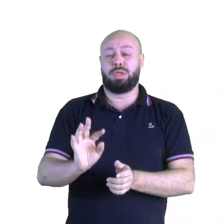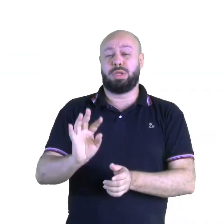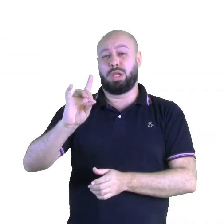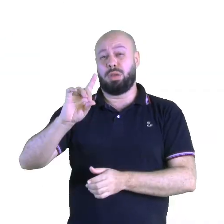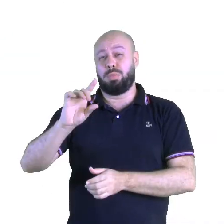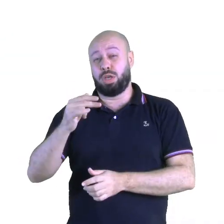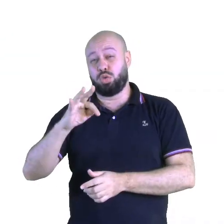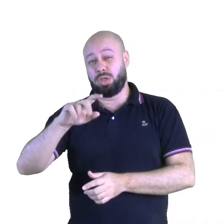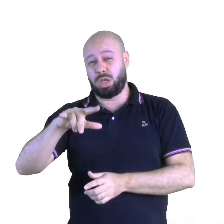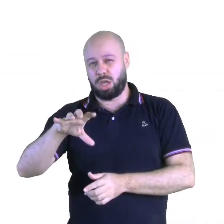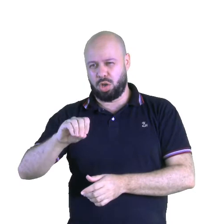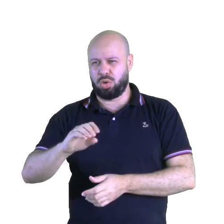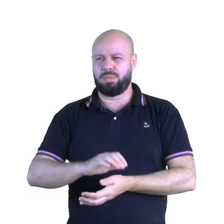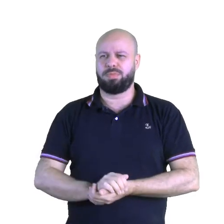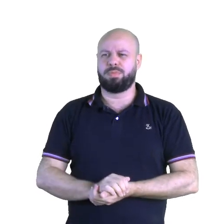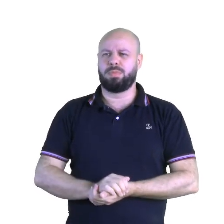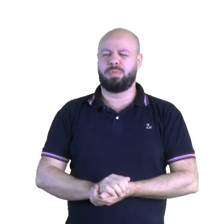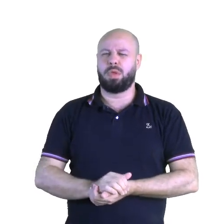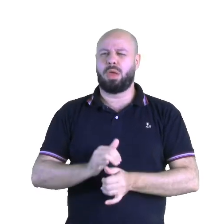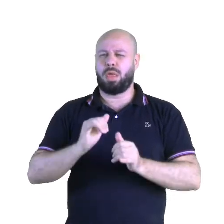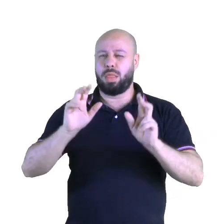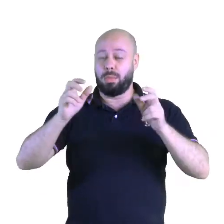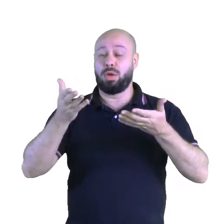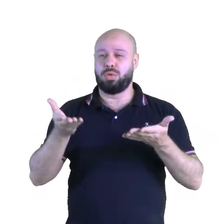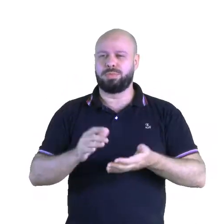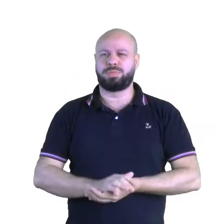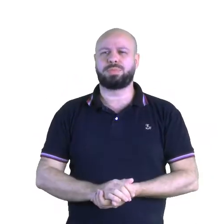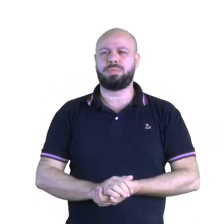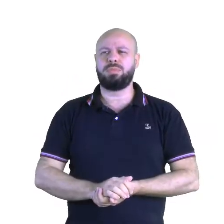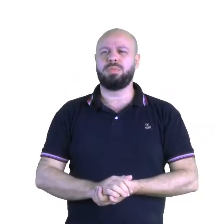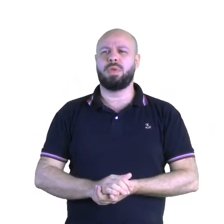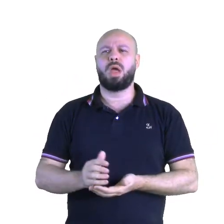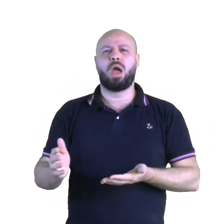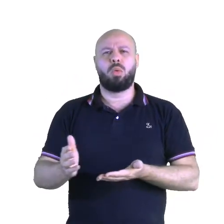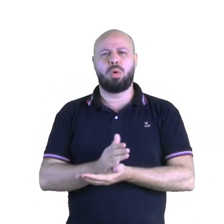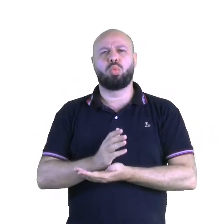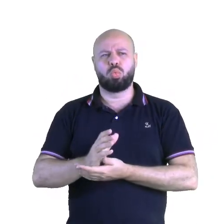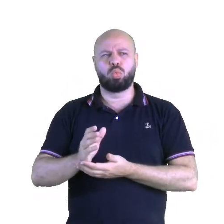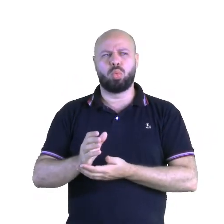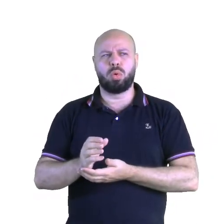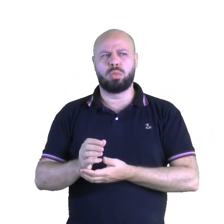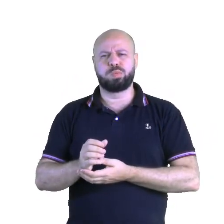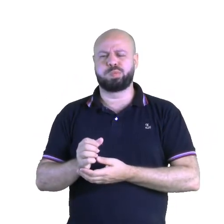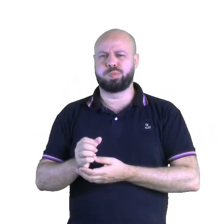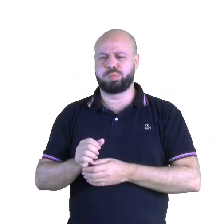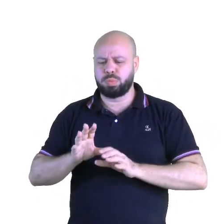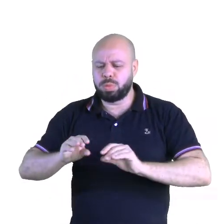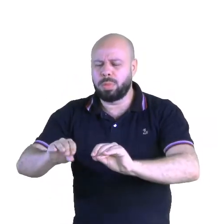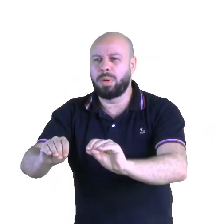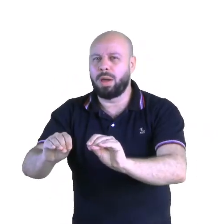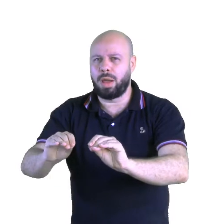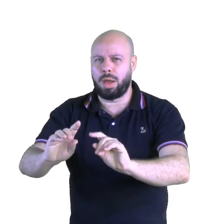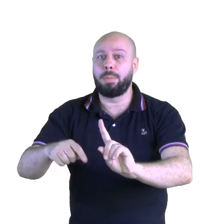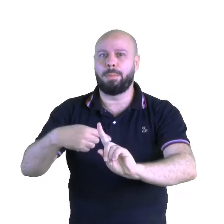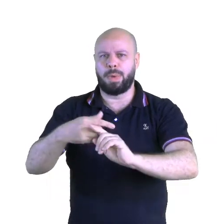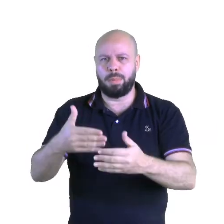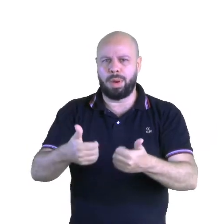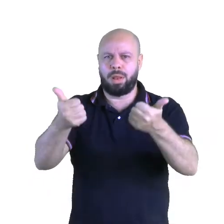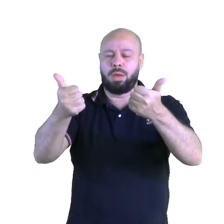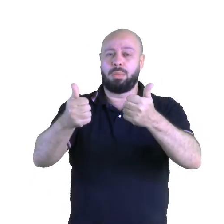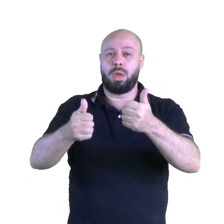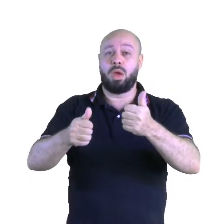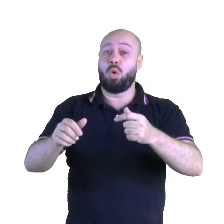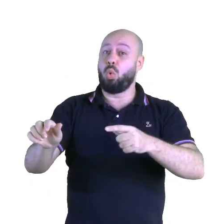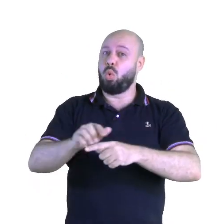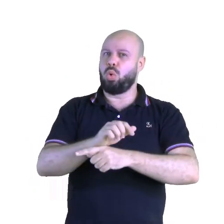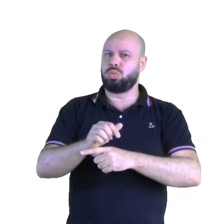Olha só, muitas transformações feitas nas paisagens traz melhorias para os seres humanos. Outras causam ameaças